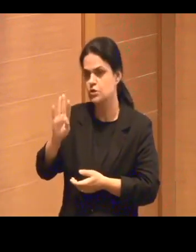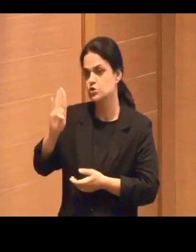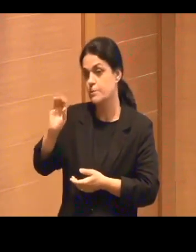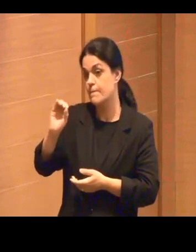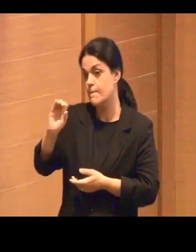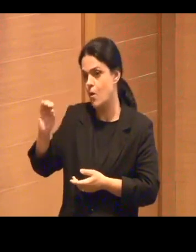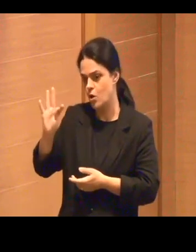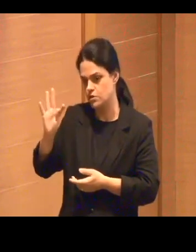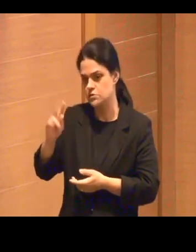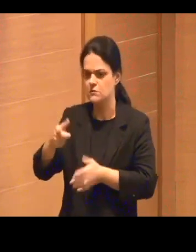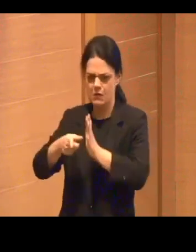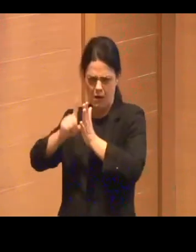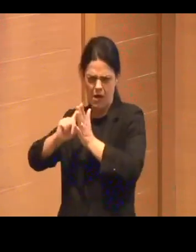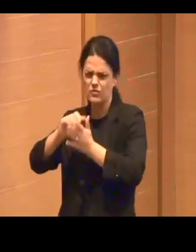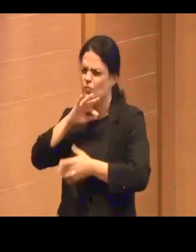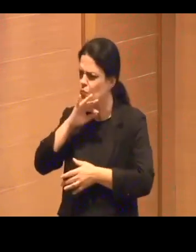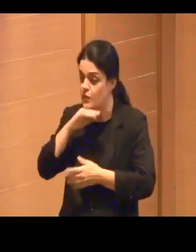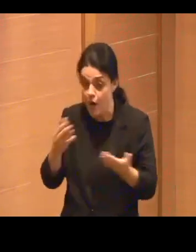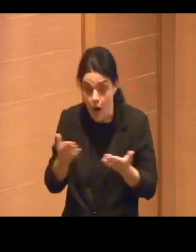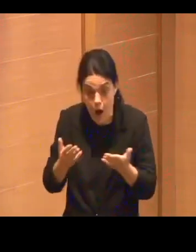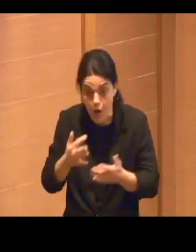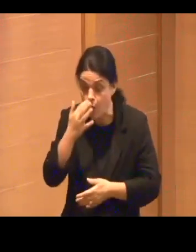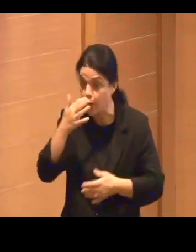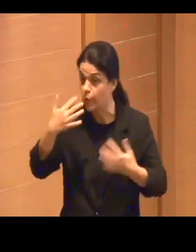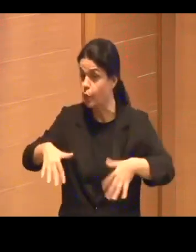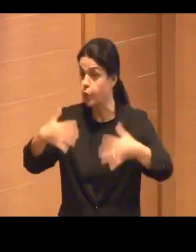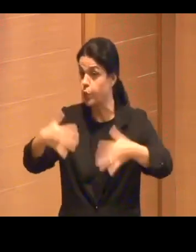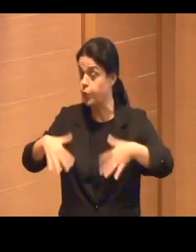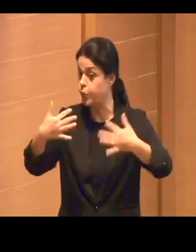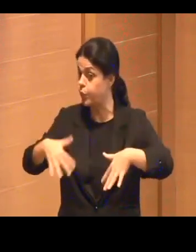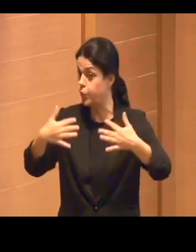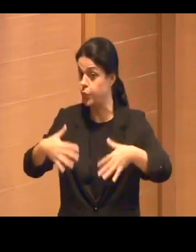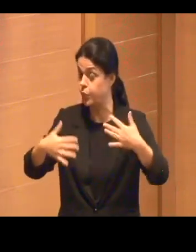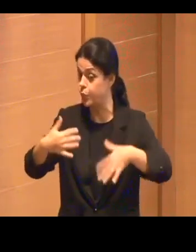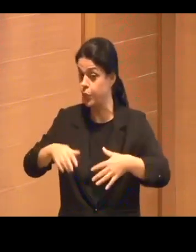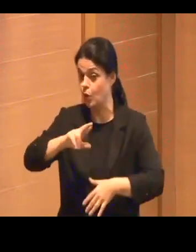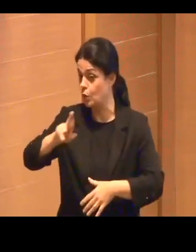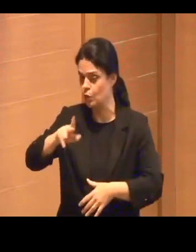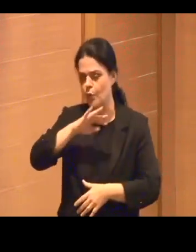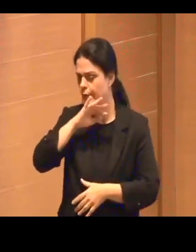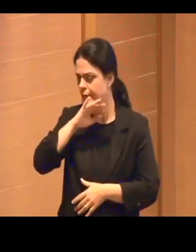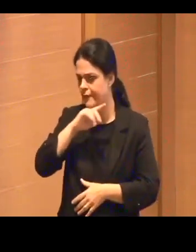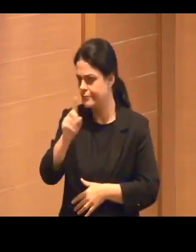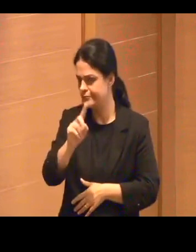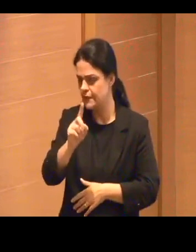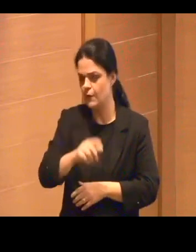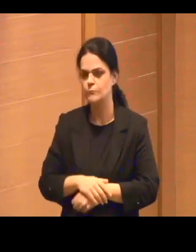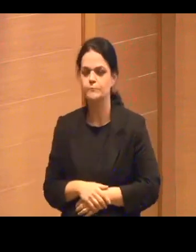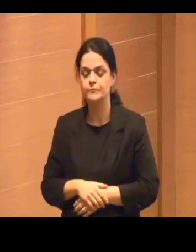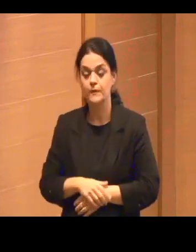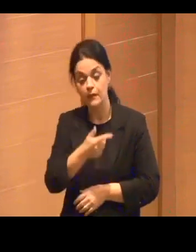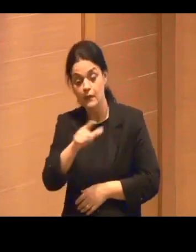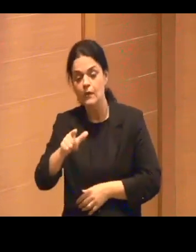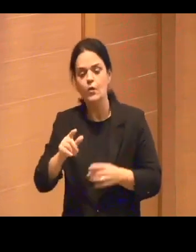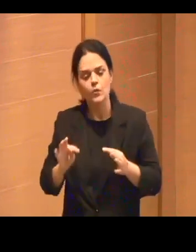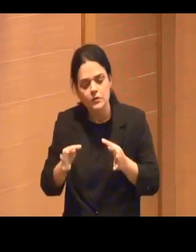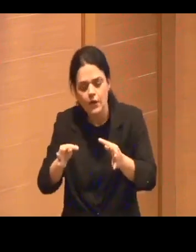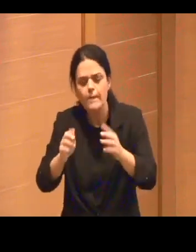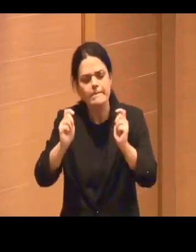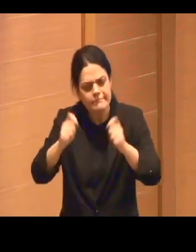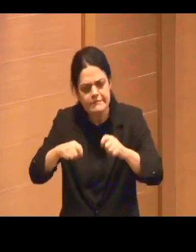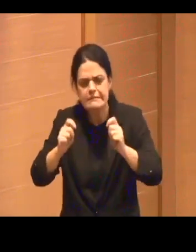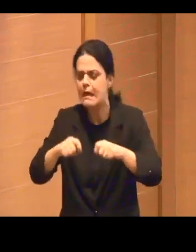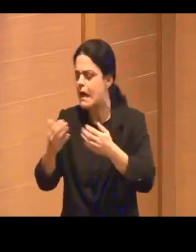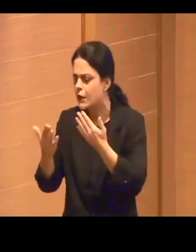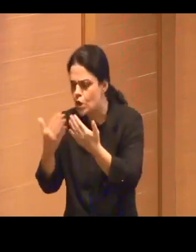impressionante. E a outra da tecnologia é como um ser de conversa. Você pode ficar conversando